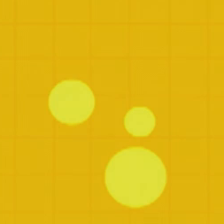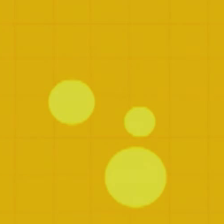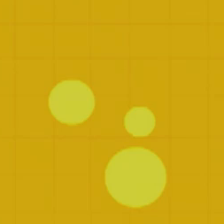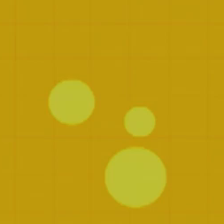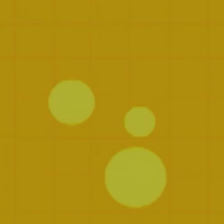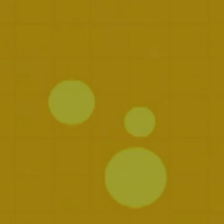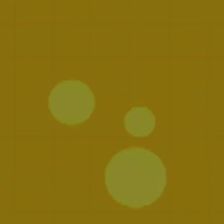Tchau. Tchau. O